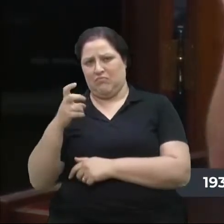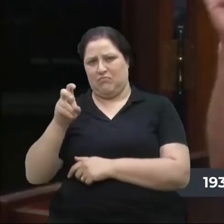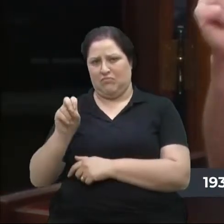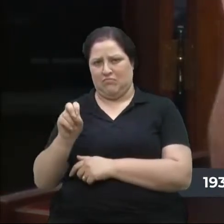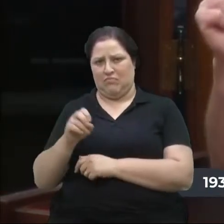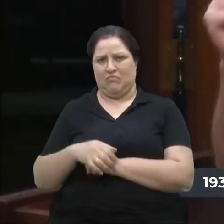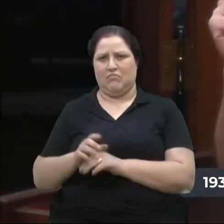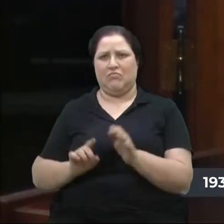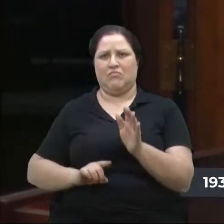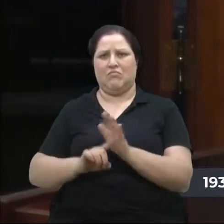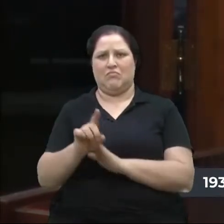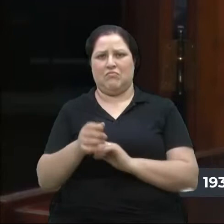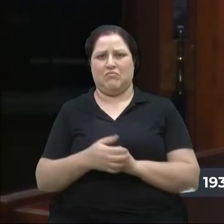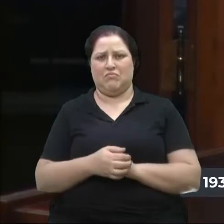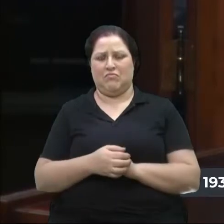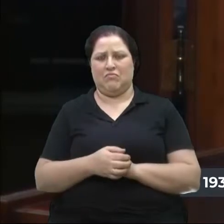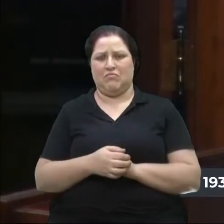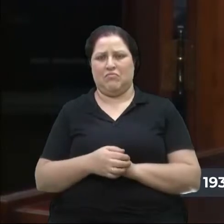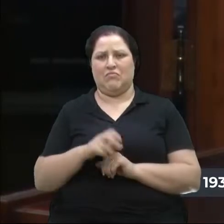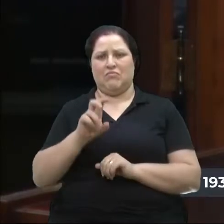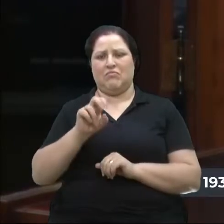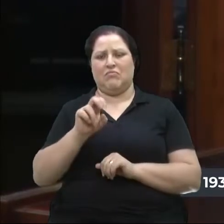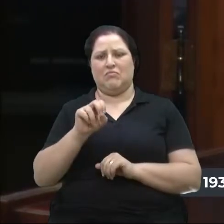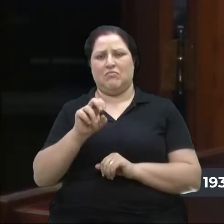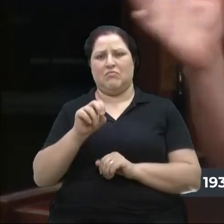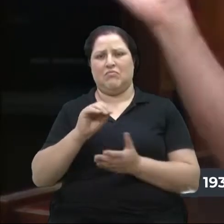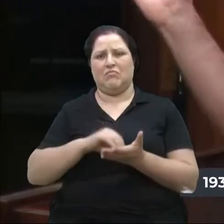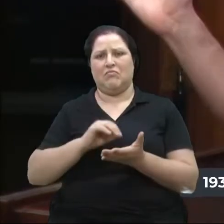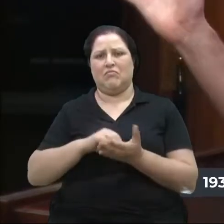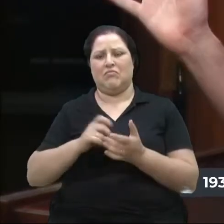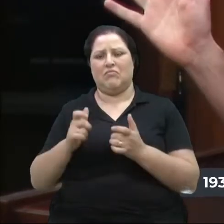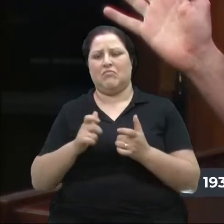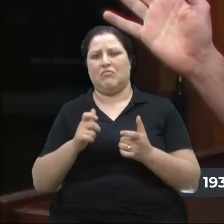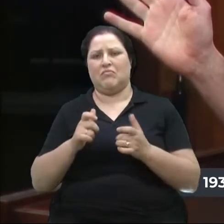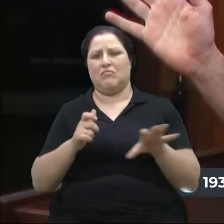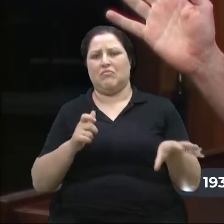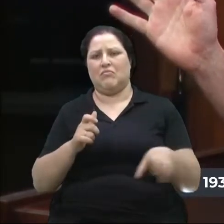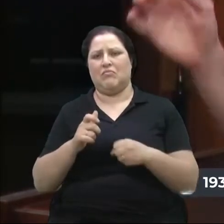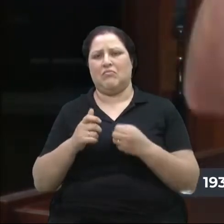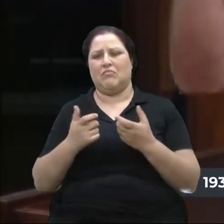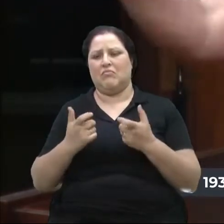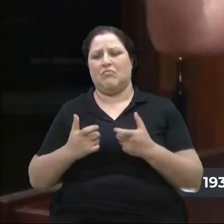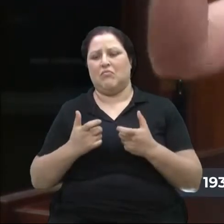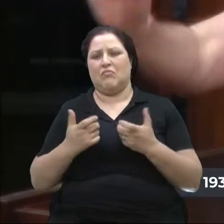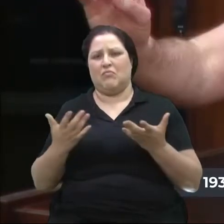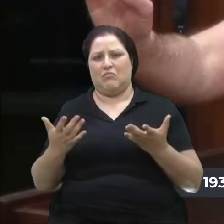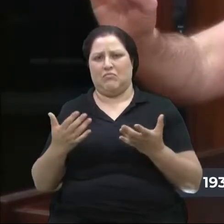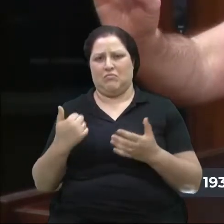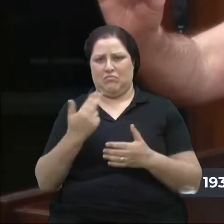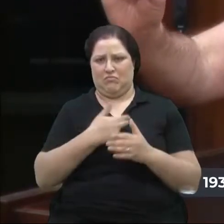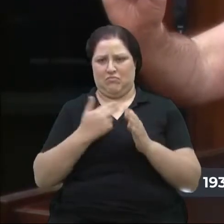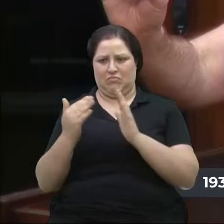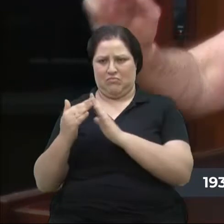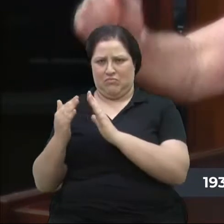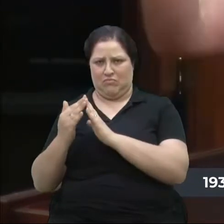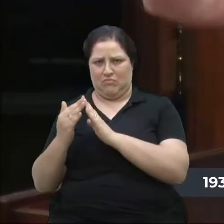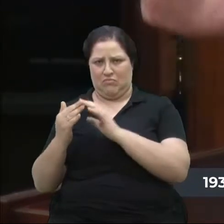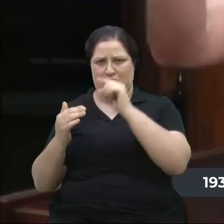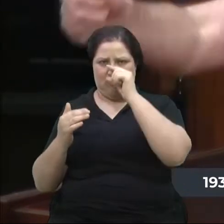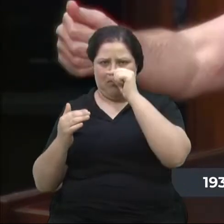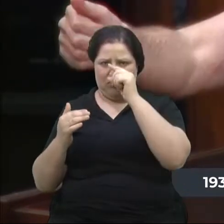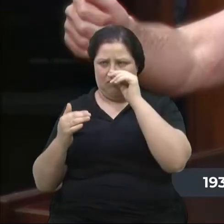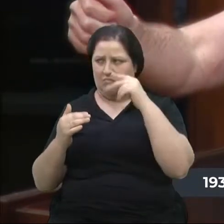A pergunta que fica é, os 50 que faltam, sai da onde? Na nossa casa, vereador Fantinel,